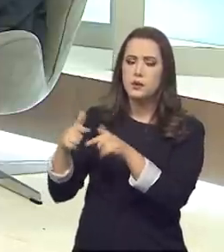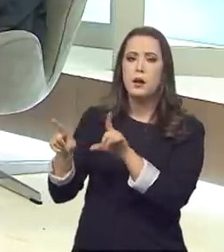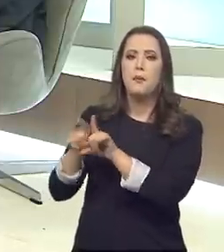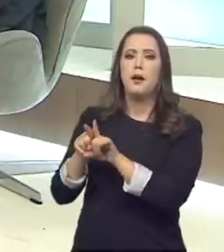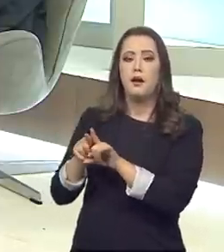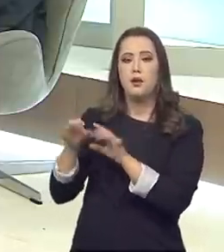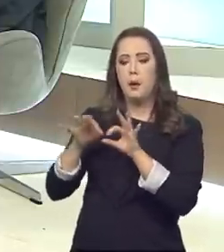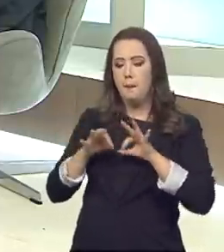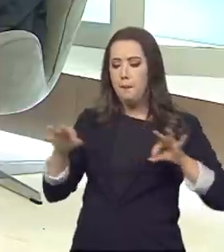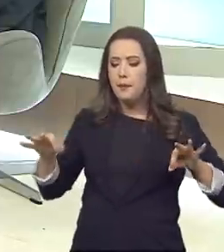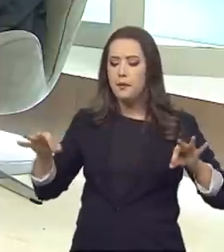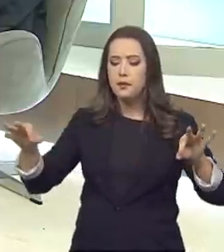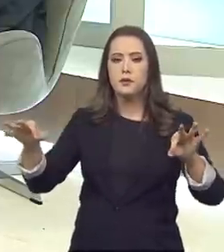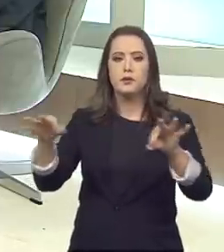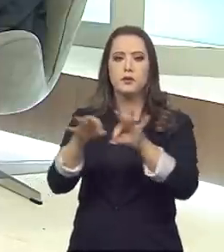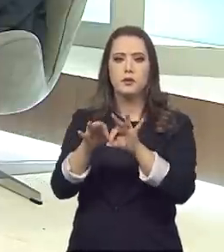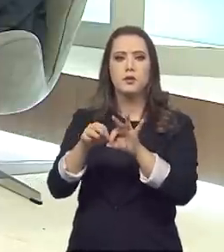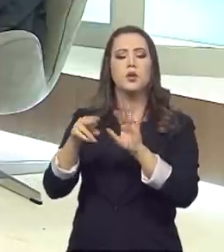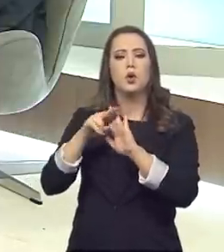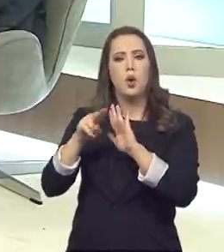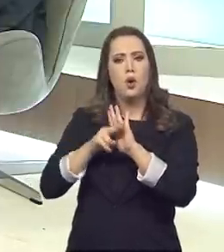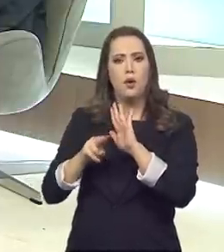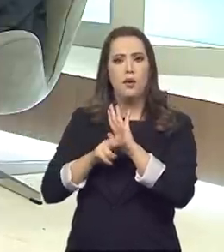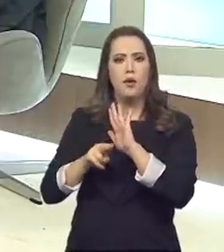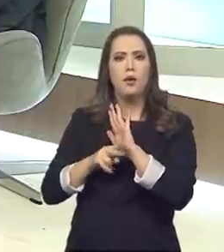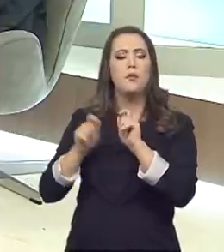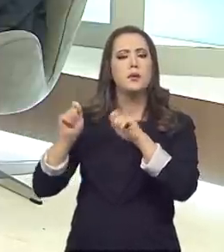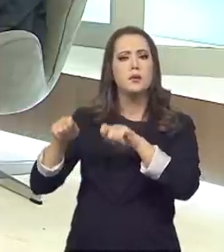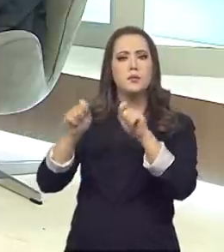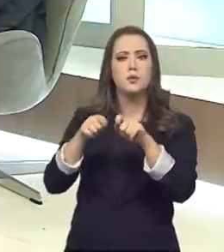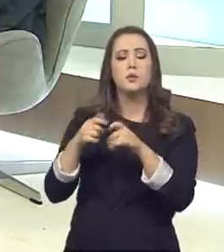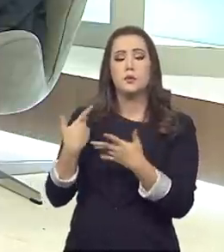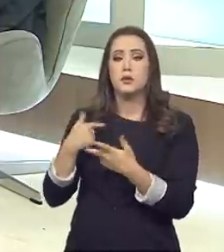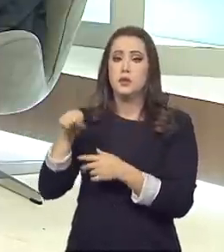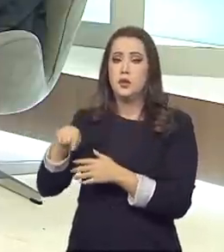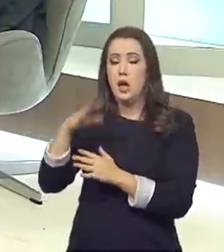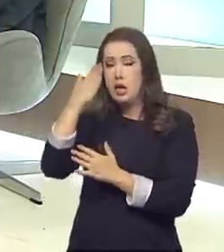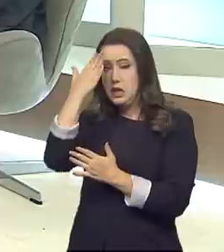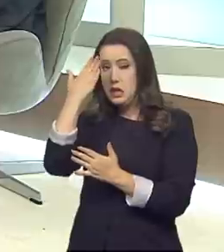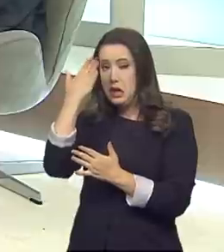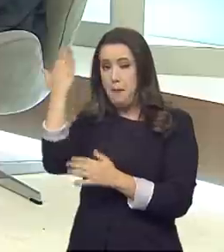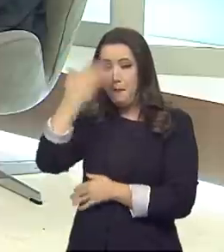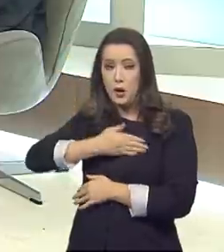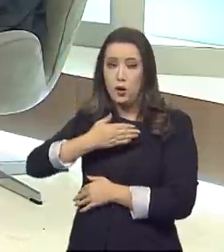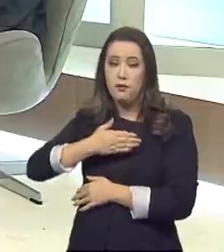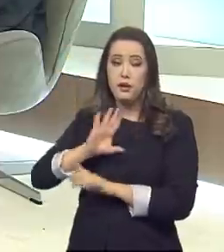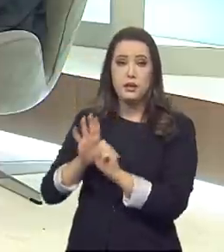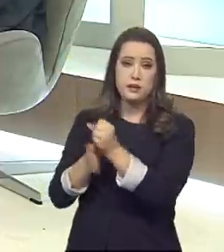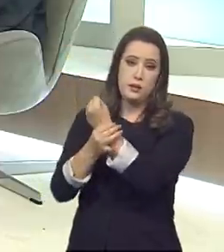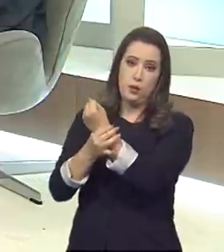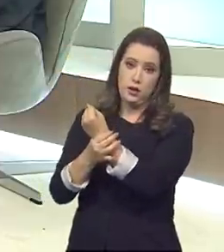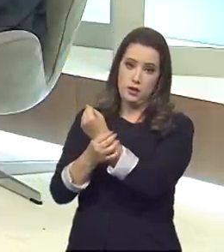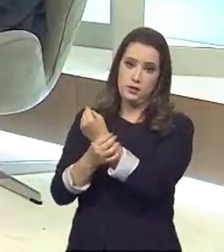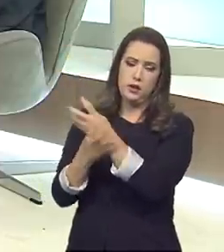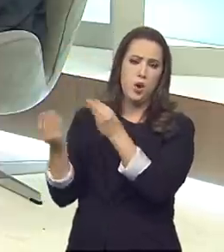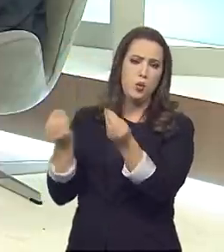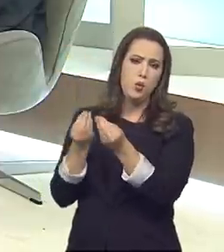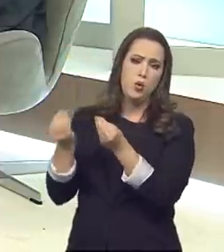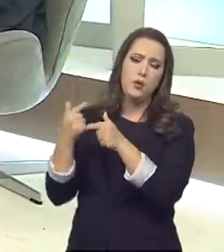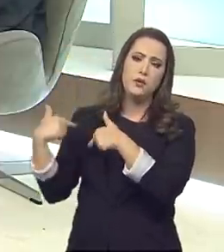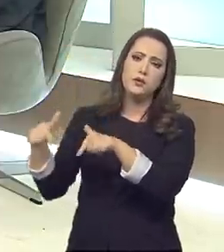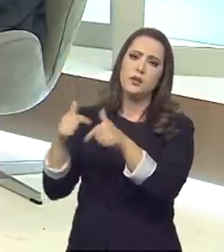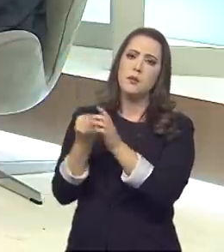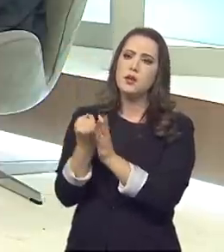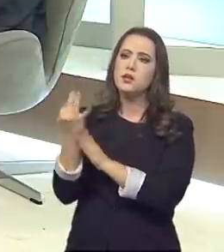metrologia, a padronização de normas e procedimentos, a acreditação e a certificação. Explica para a gente um pouco como é que funcionam